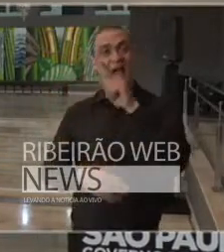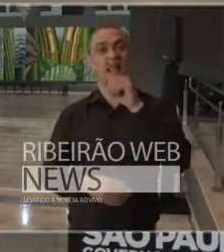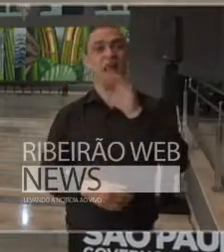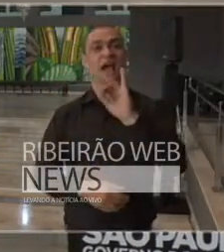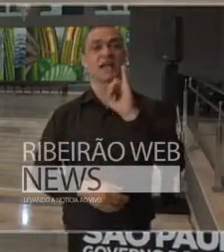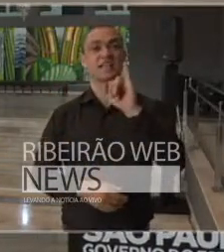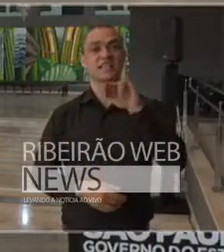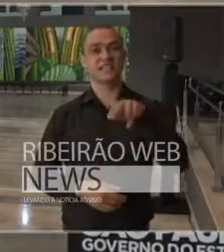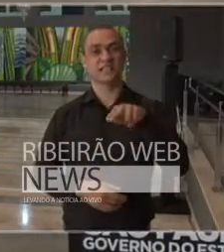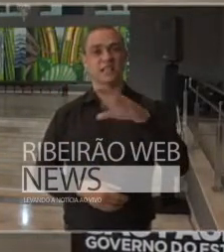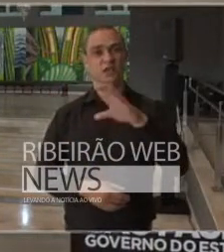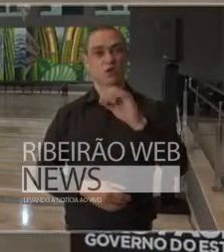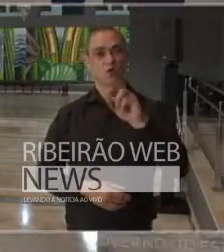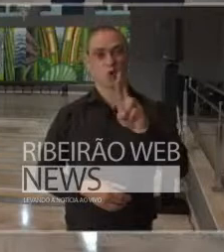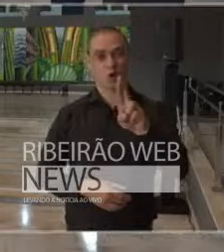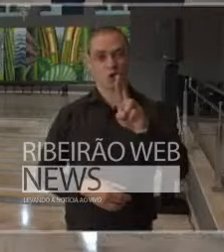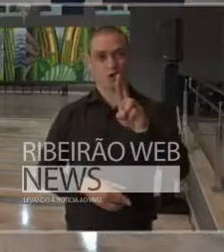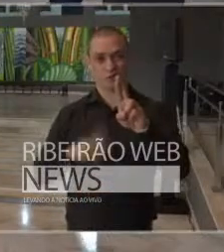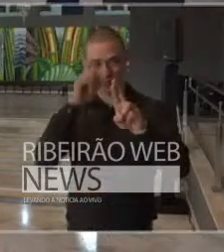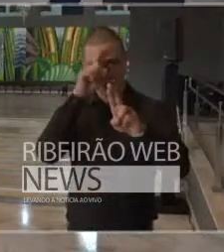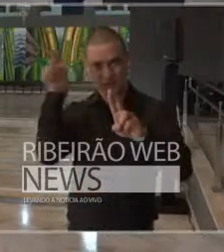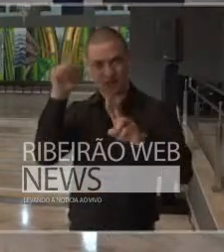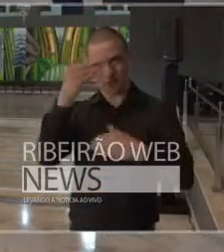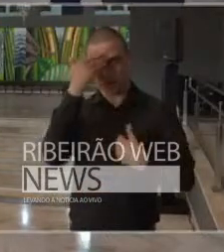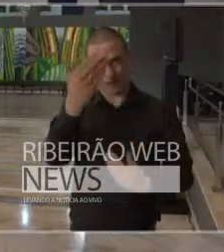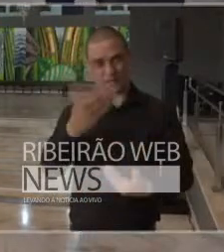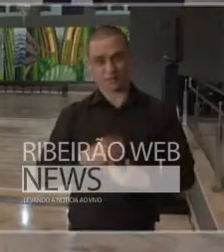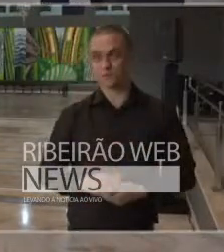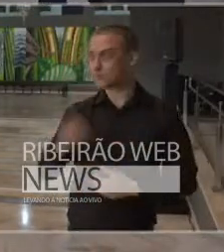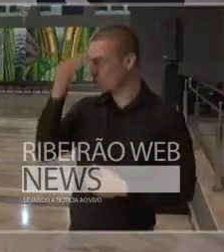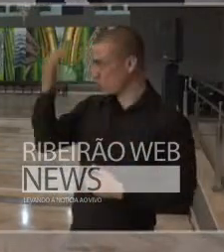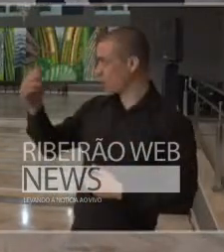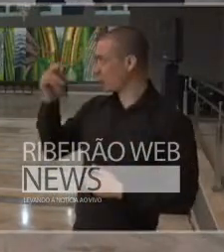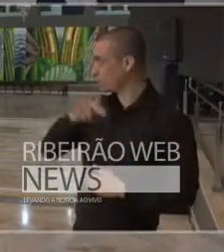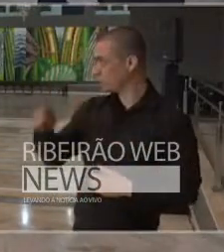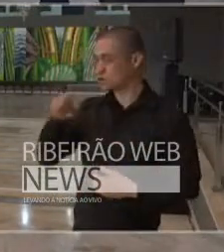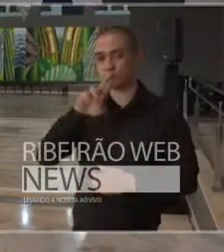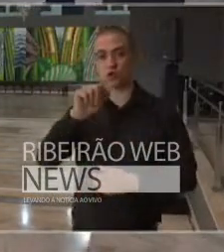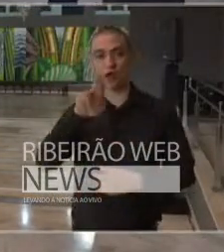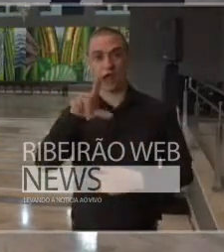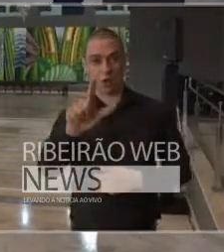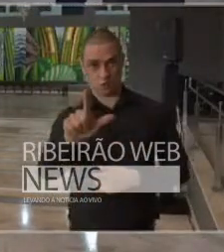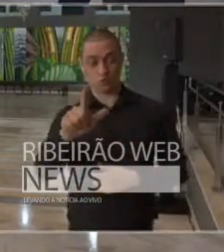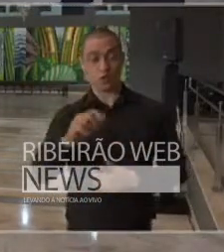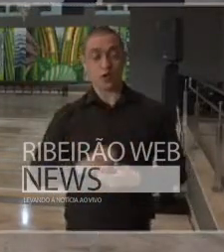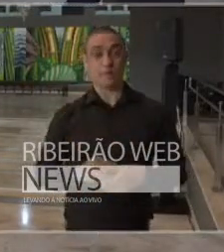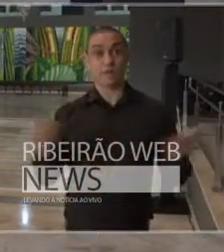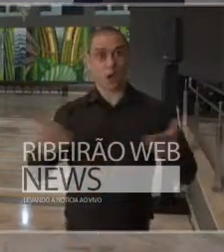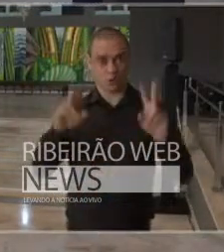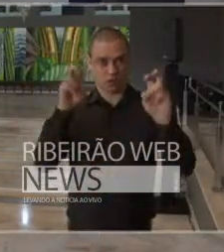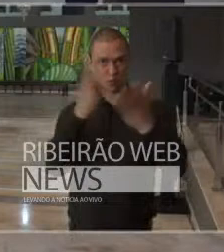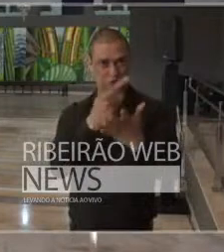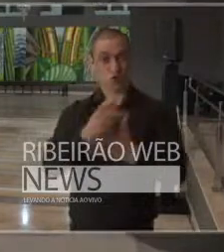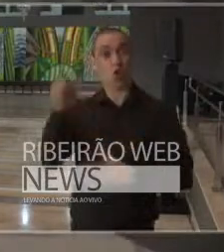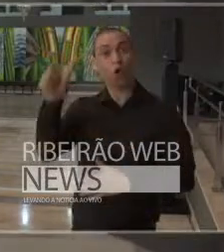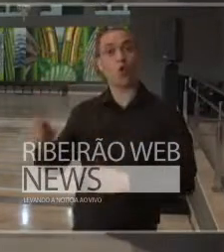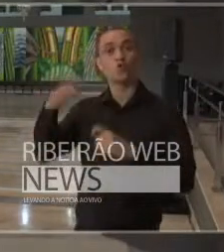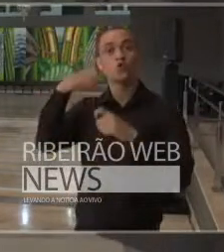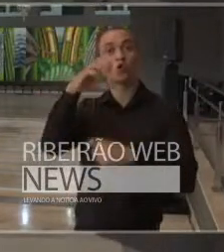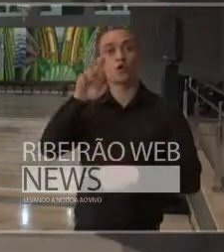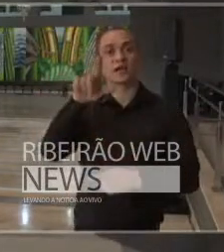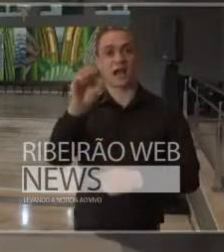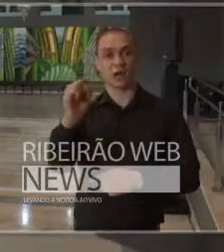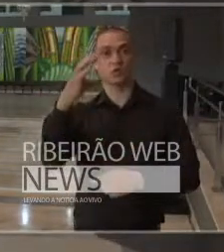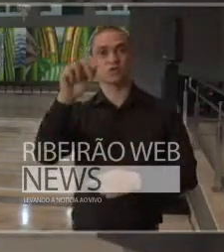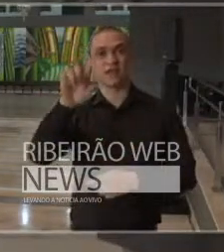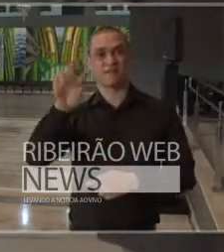do Coração. Obrigado. Obrigado, professor Raul Gonzalez. Ainda nesse tema, vamos ouvir o doutor Carlos Carvalho, que é membro